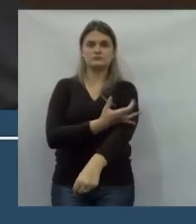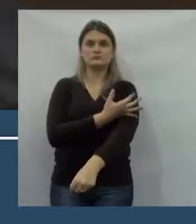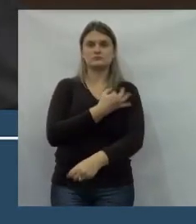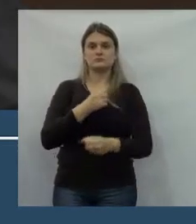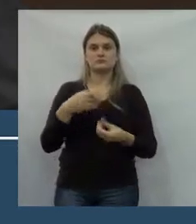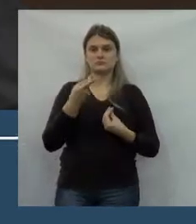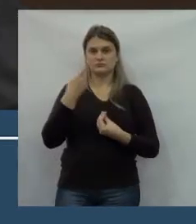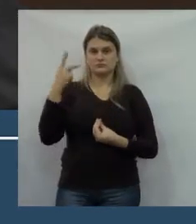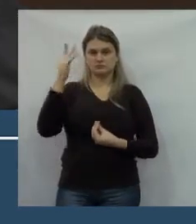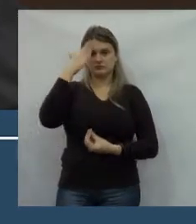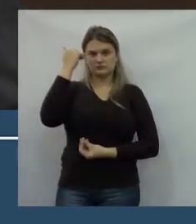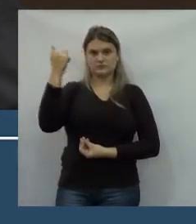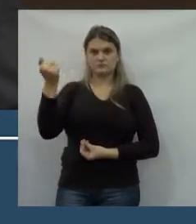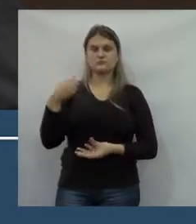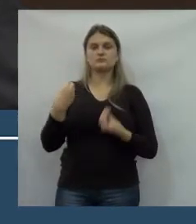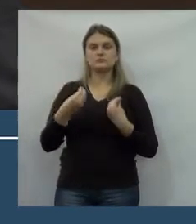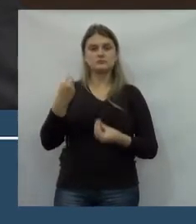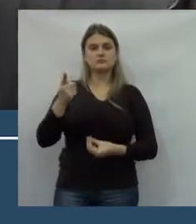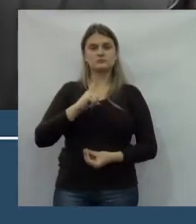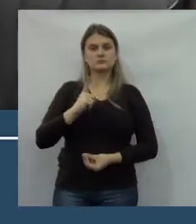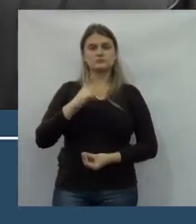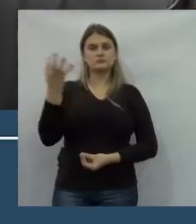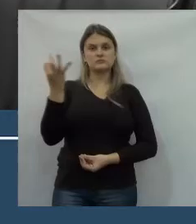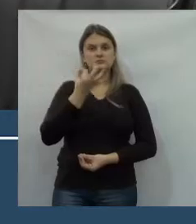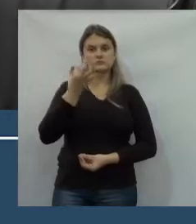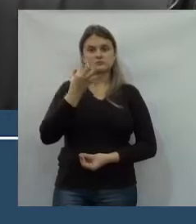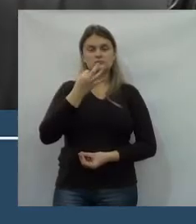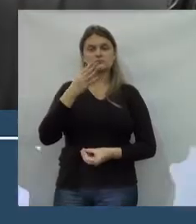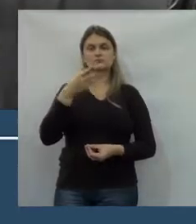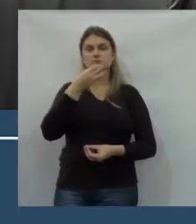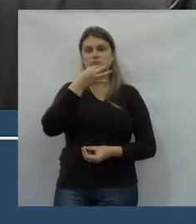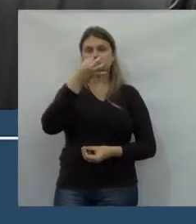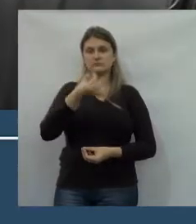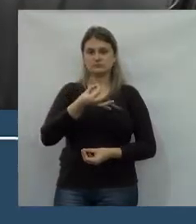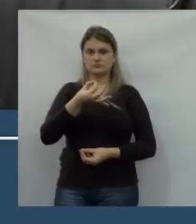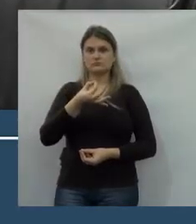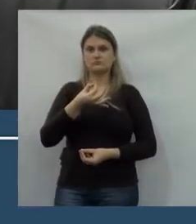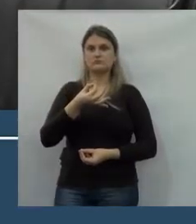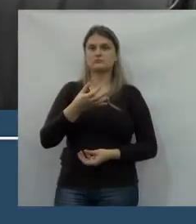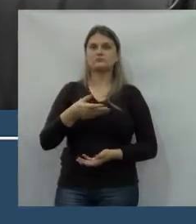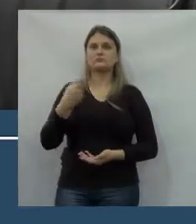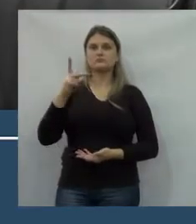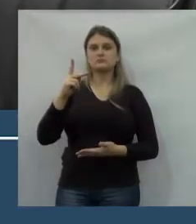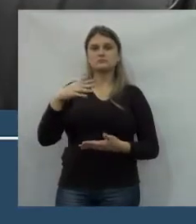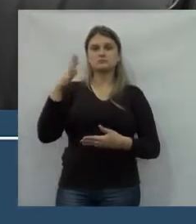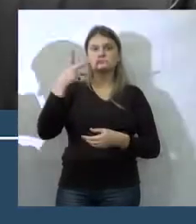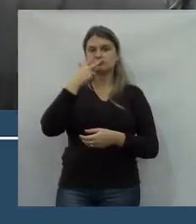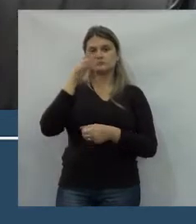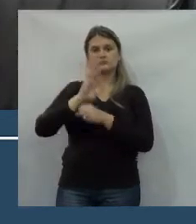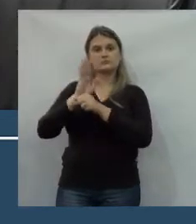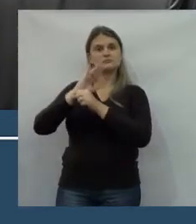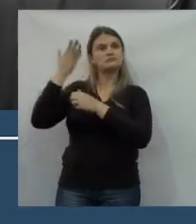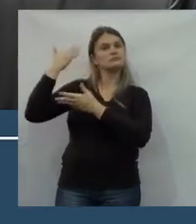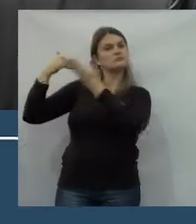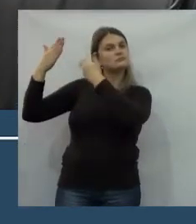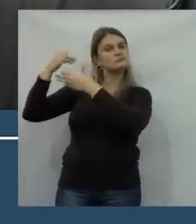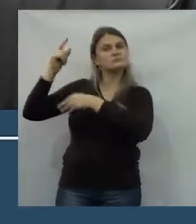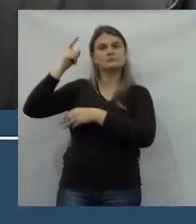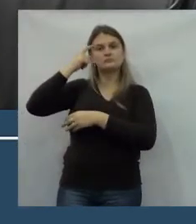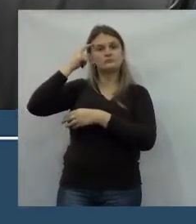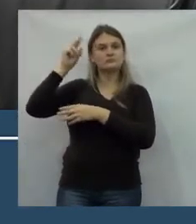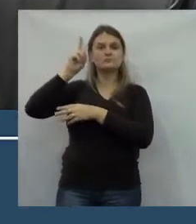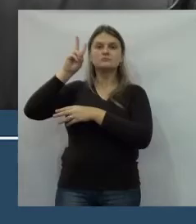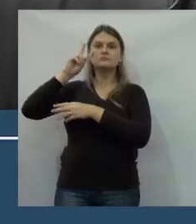ficou emocionado com homenagem e, com certeza, e com certeza, passam filmes desde o início,